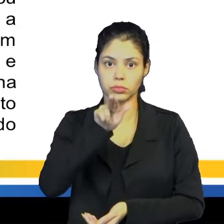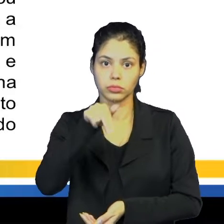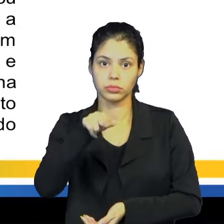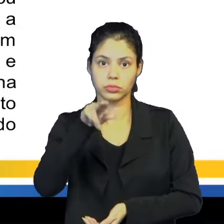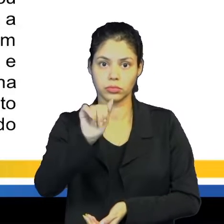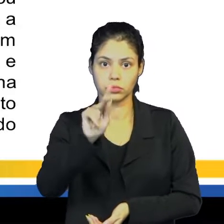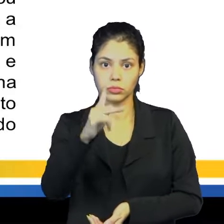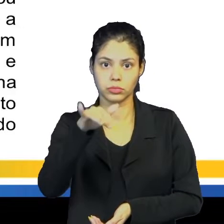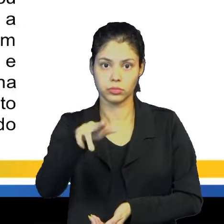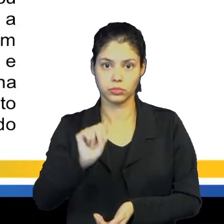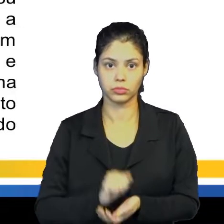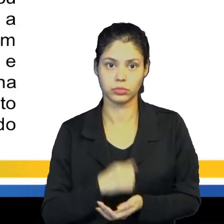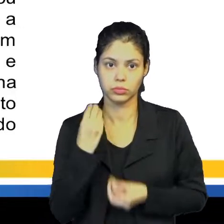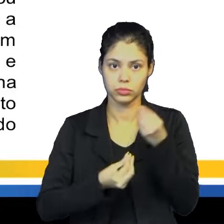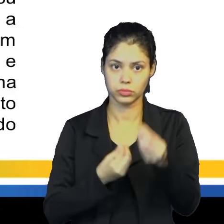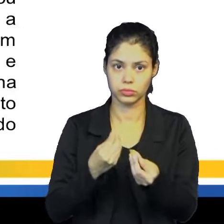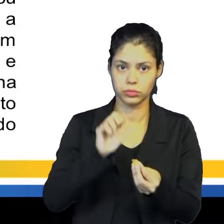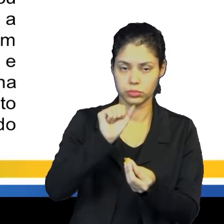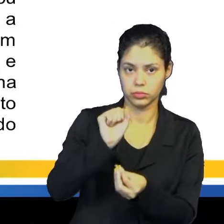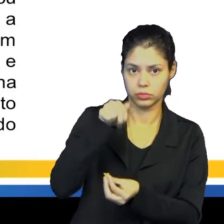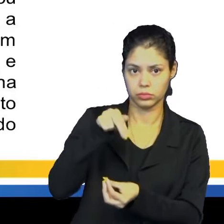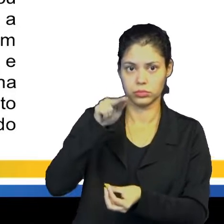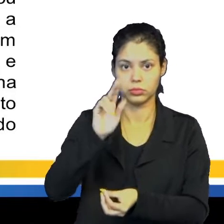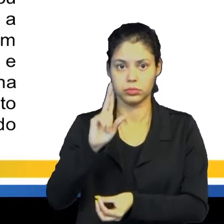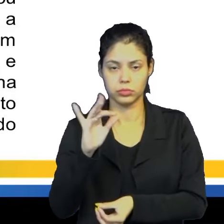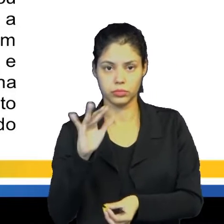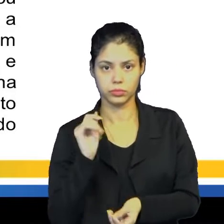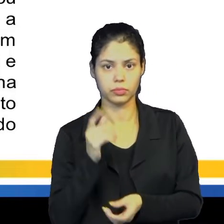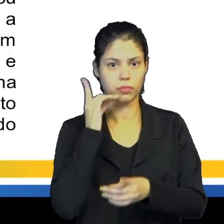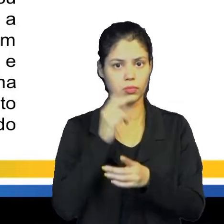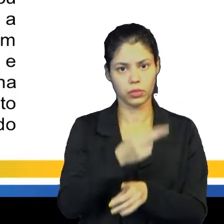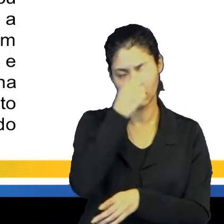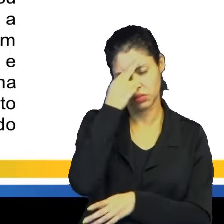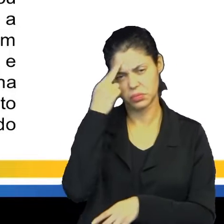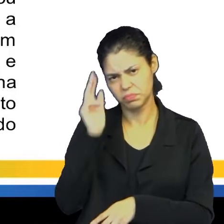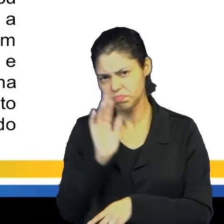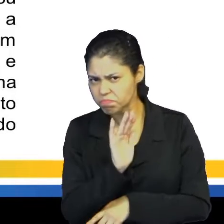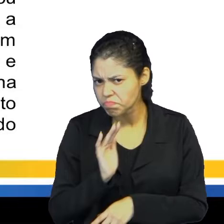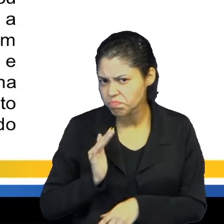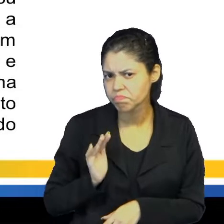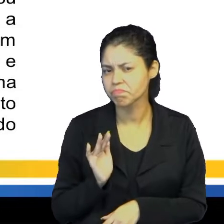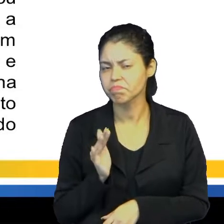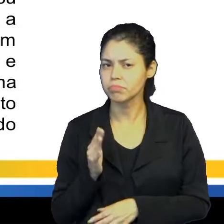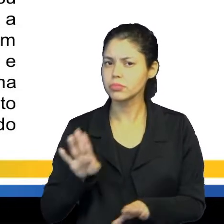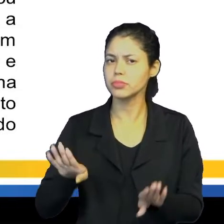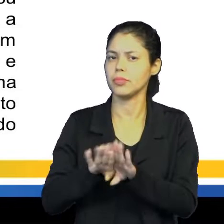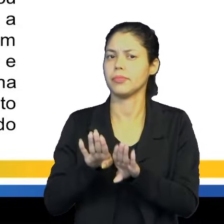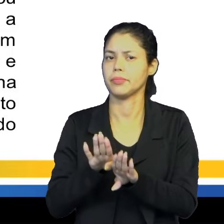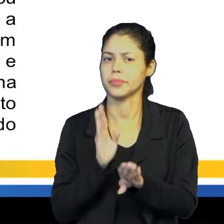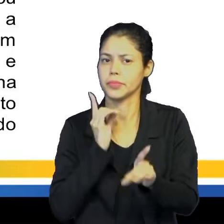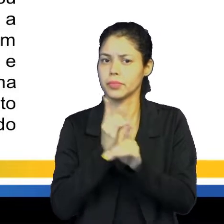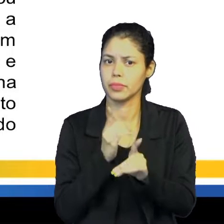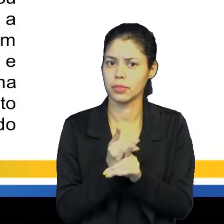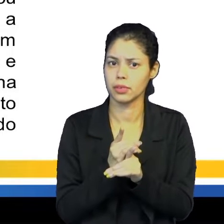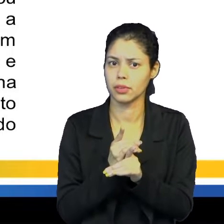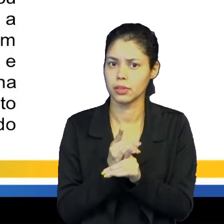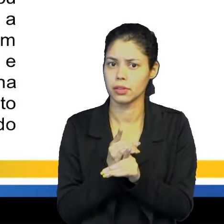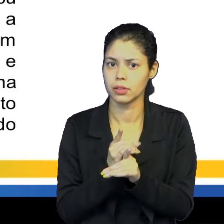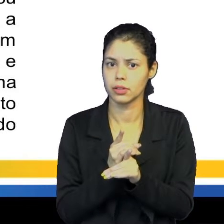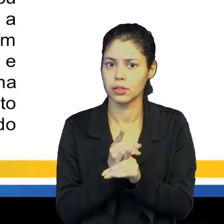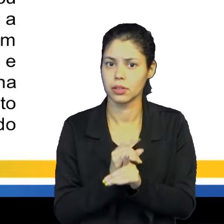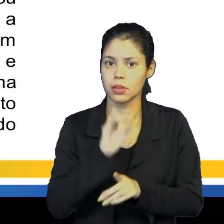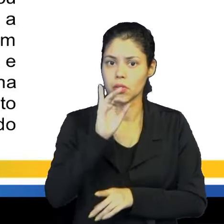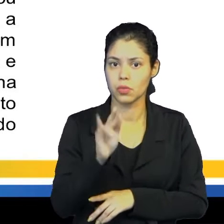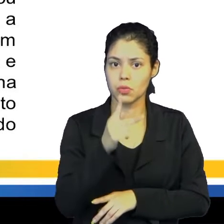ele nominou como São Salvador. Os historiadores, né, especulam que talvez, né, seja o Aitlând, né,